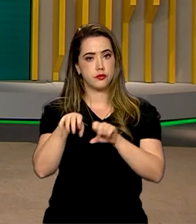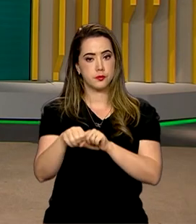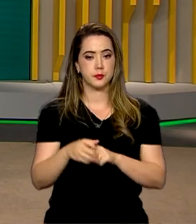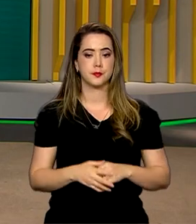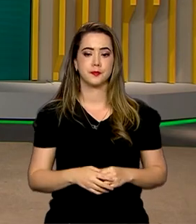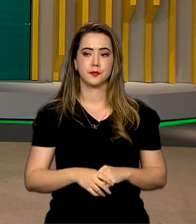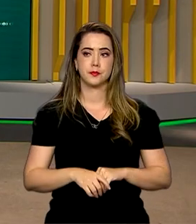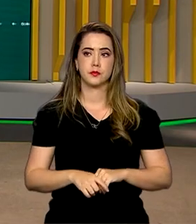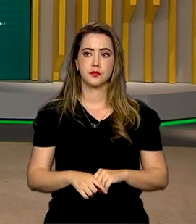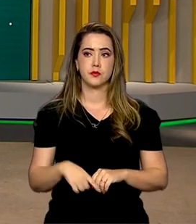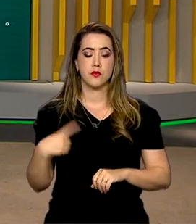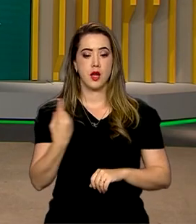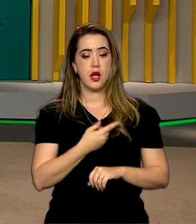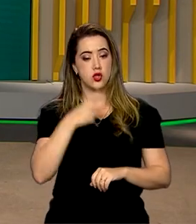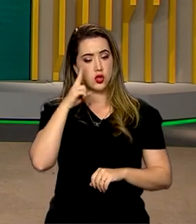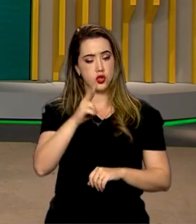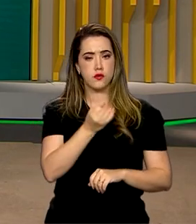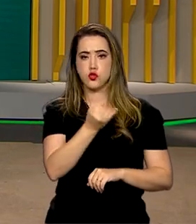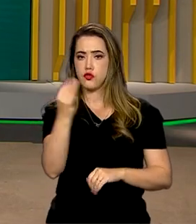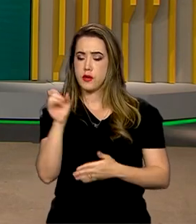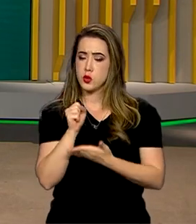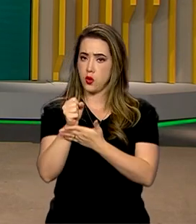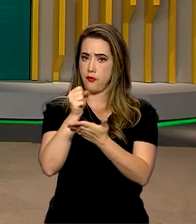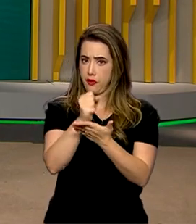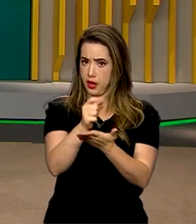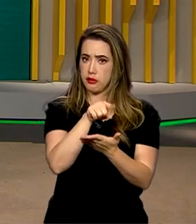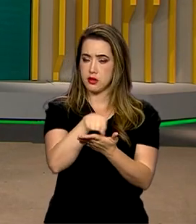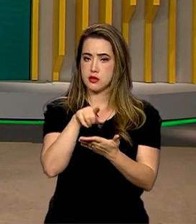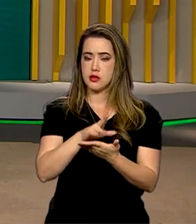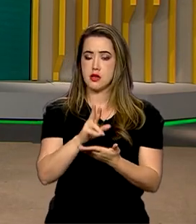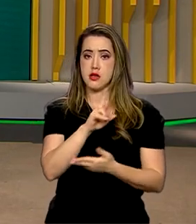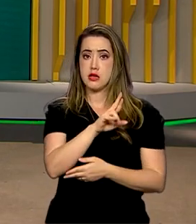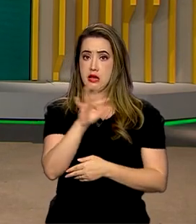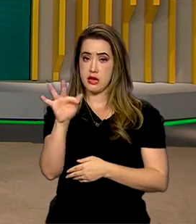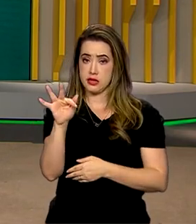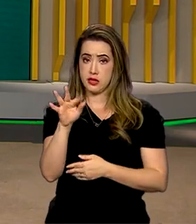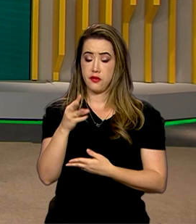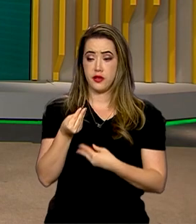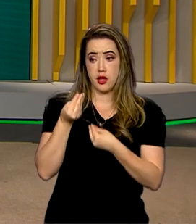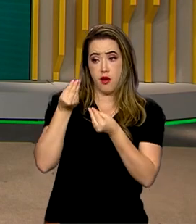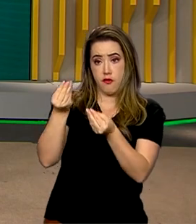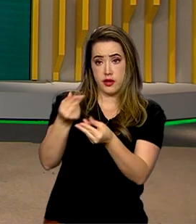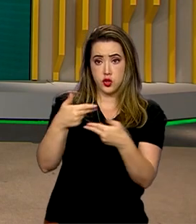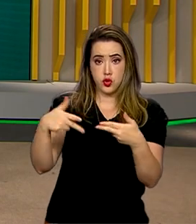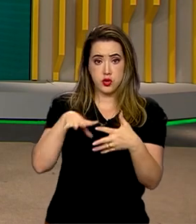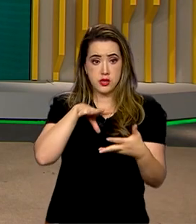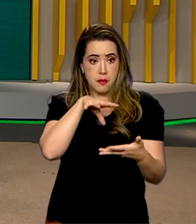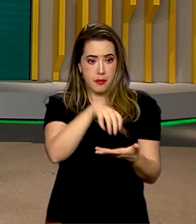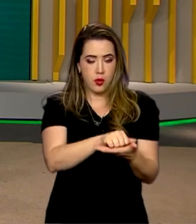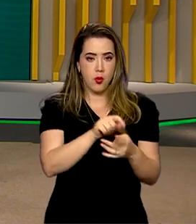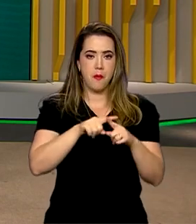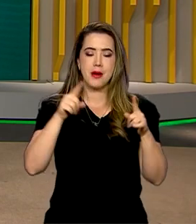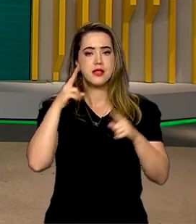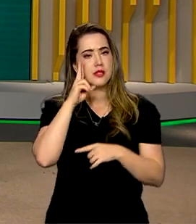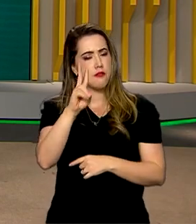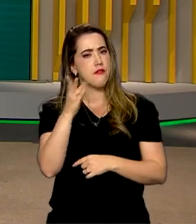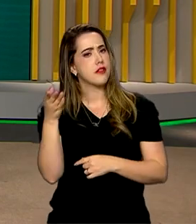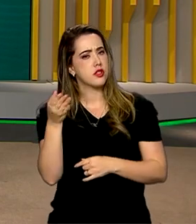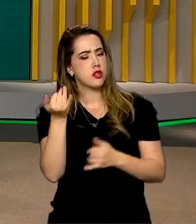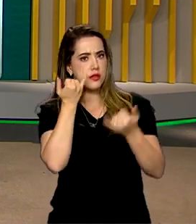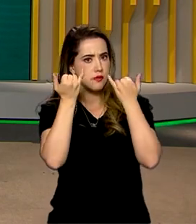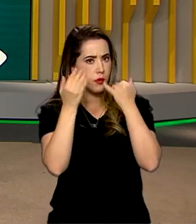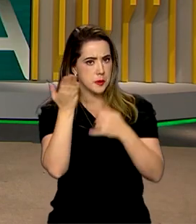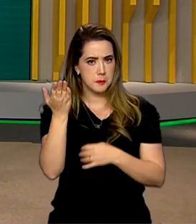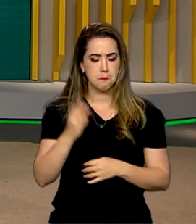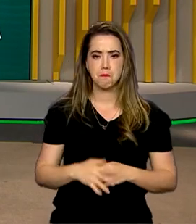A gente já ouviu falar de várias doações que a Receita Federal faz de materiais apreendidos, não Sim. Agora, olha essa notícia. A Receita